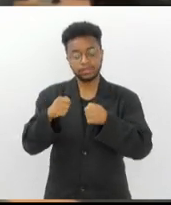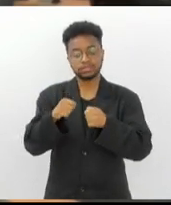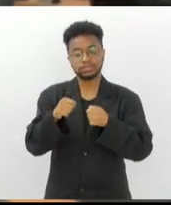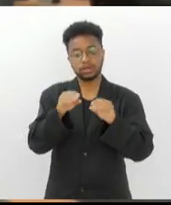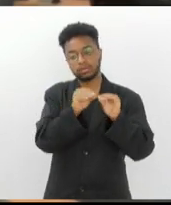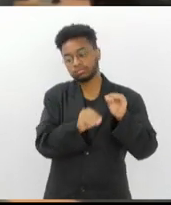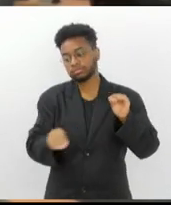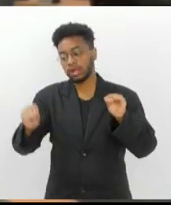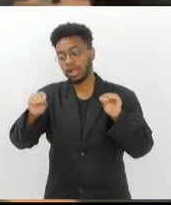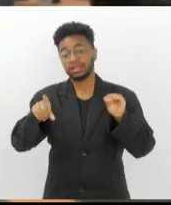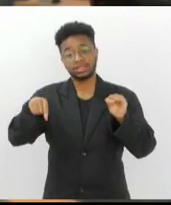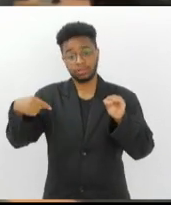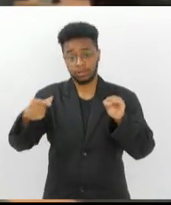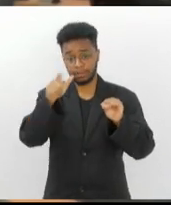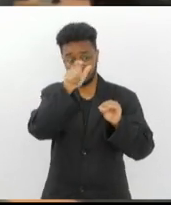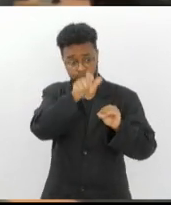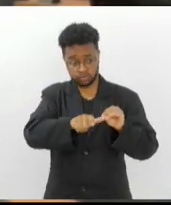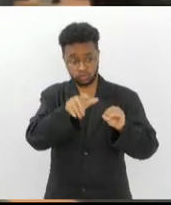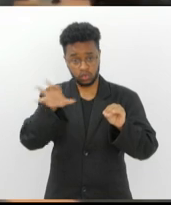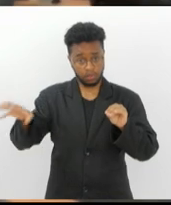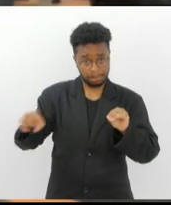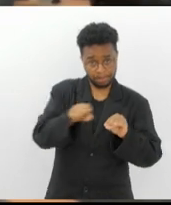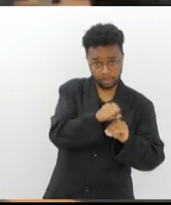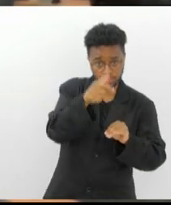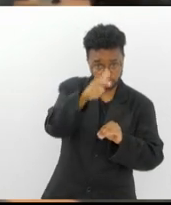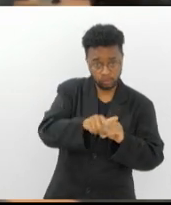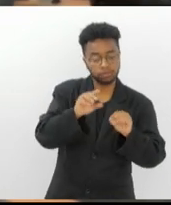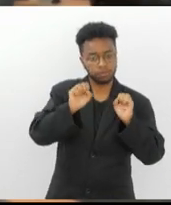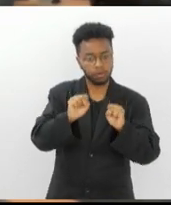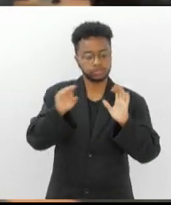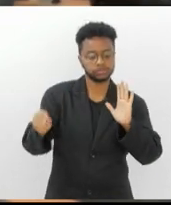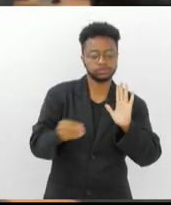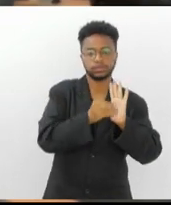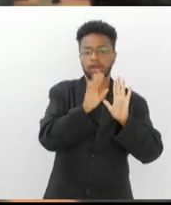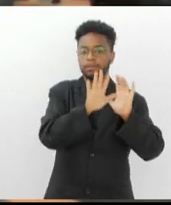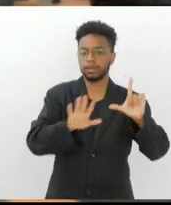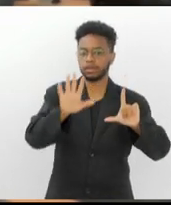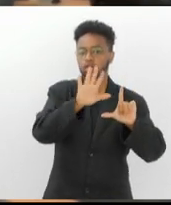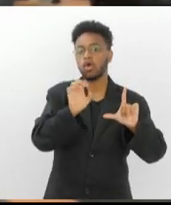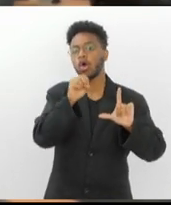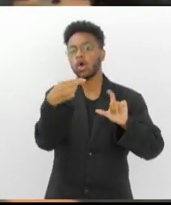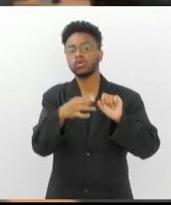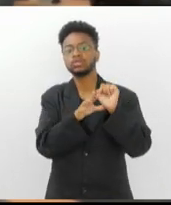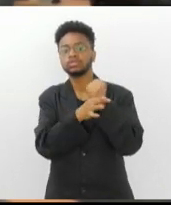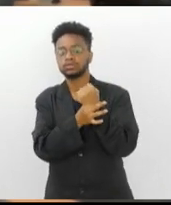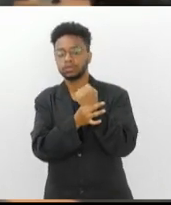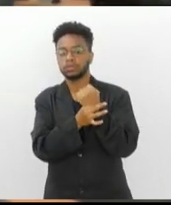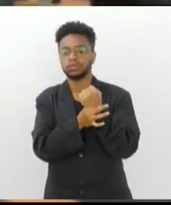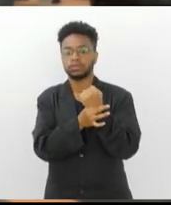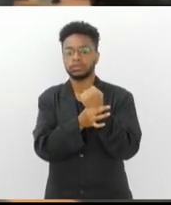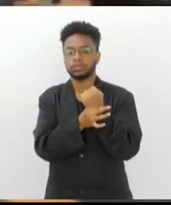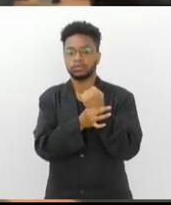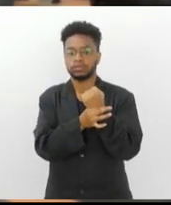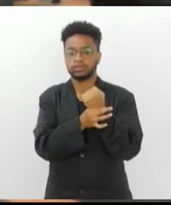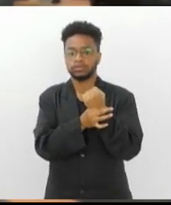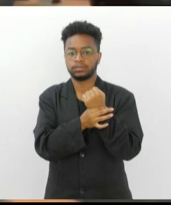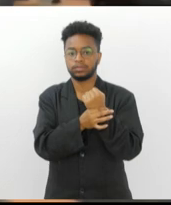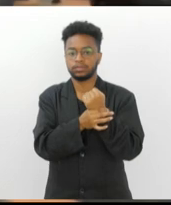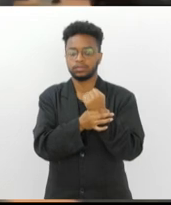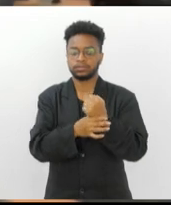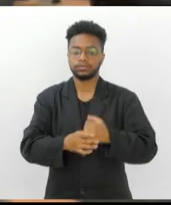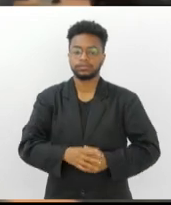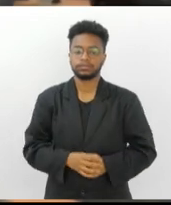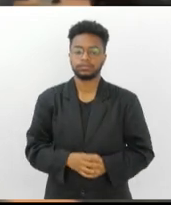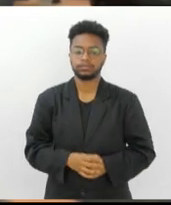recuperado pelo proprietário ou também pela seguradora que acarreta na despesa desse